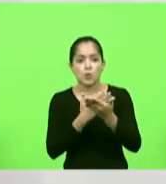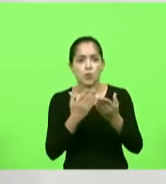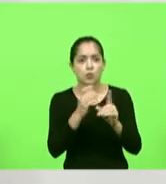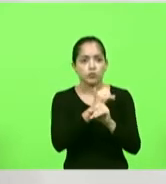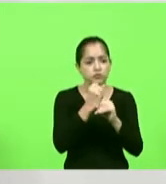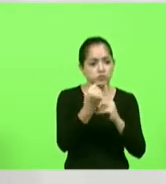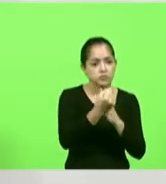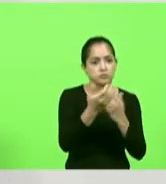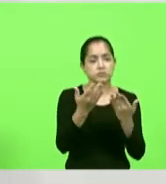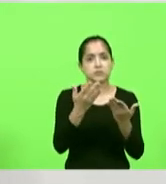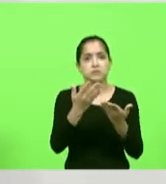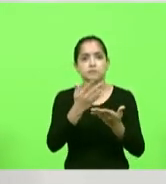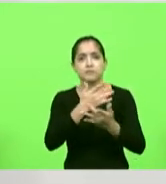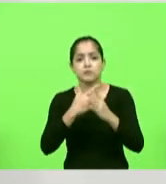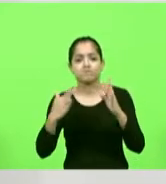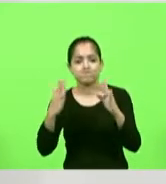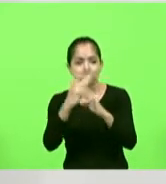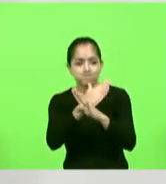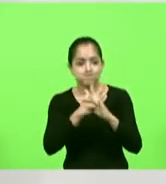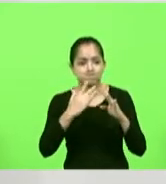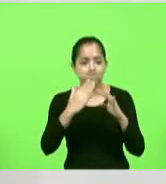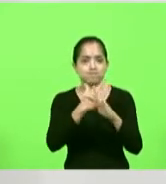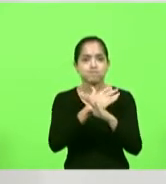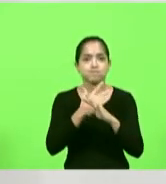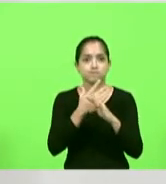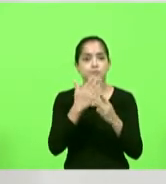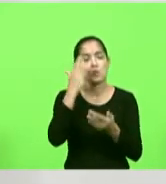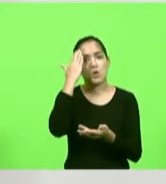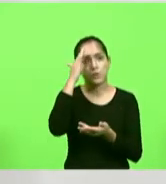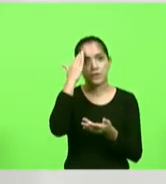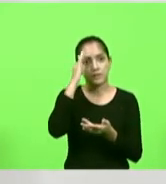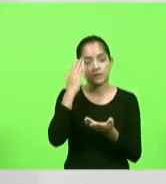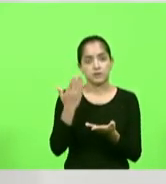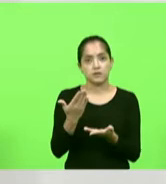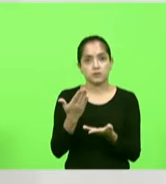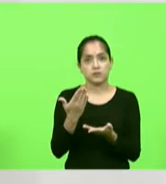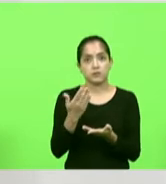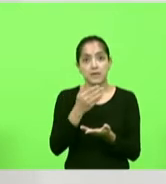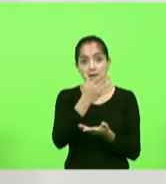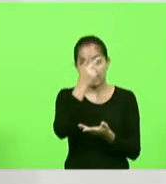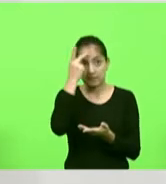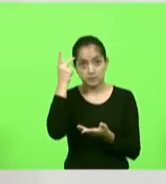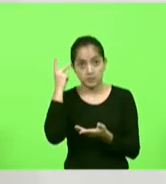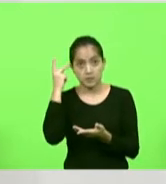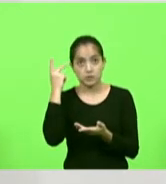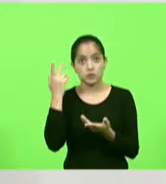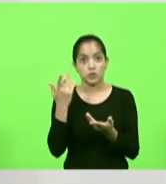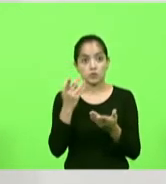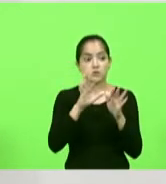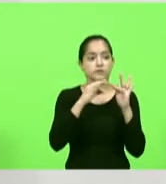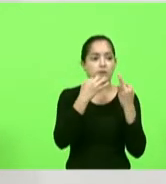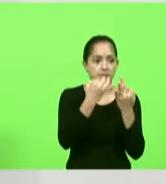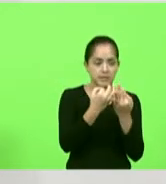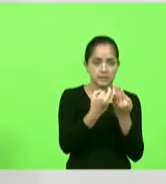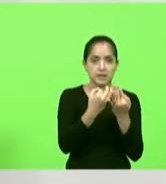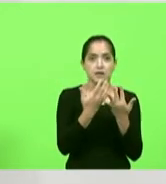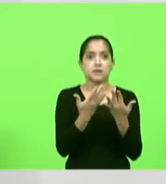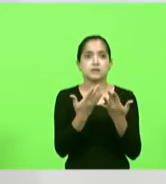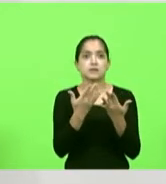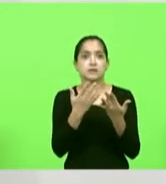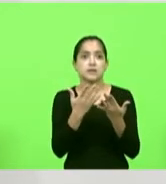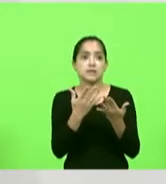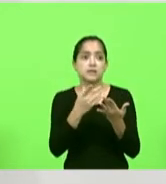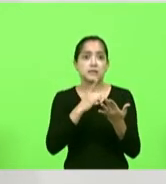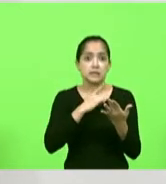intenso eu compreendo completamente as pessoas que são familiares de vítimas e